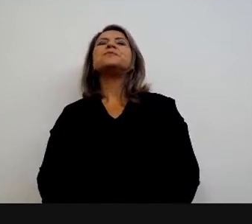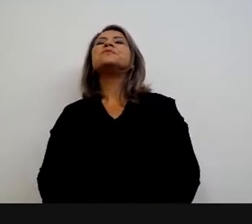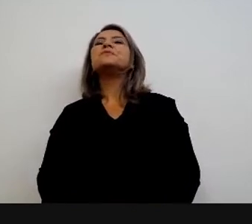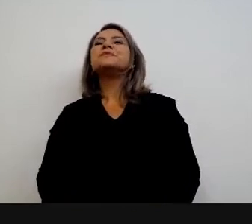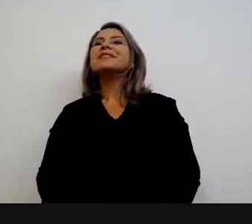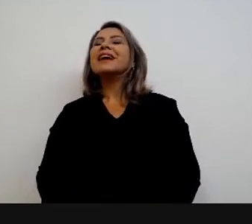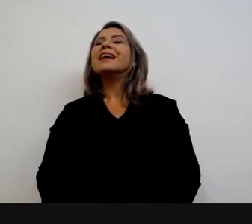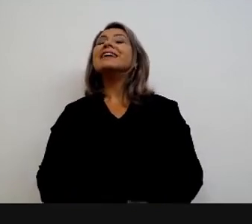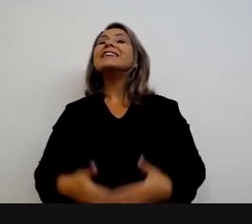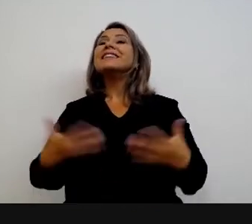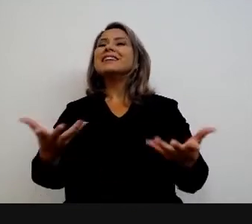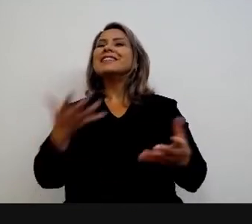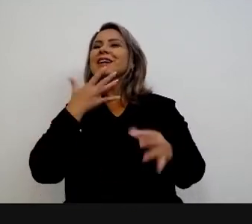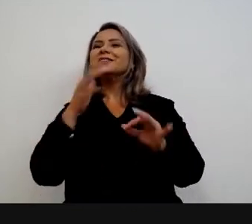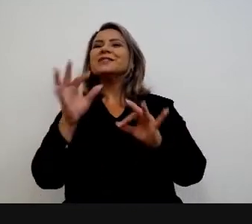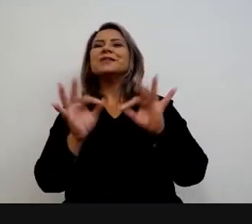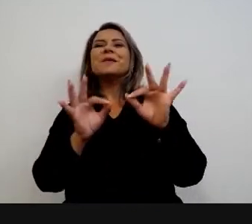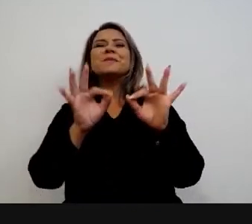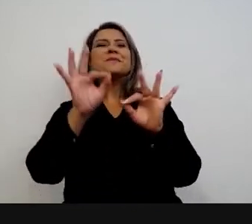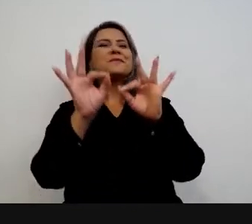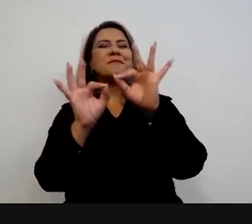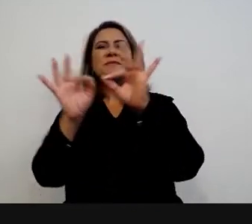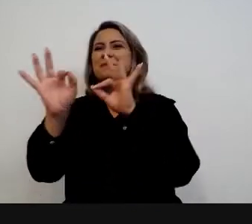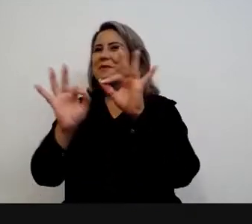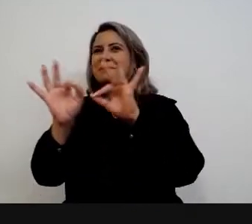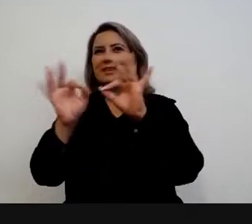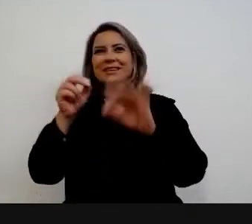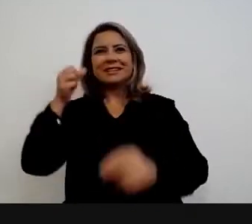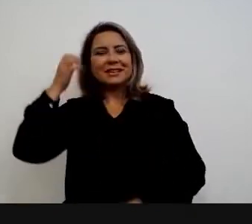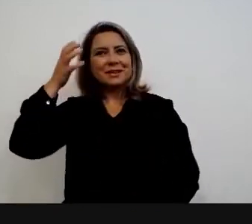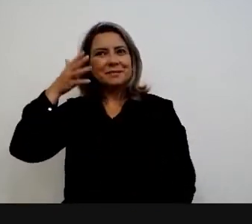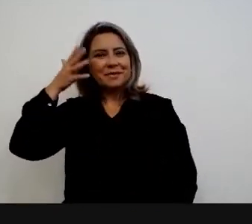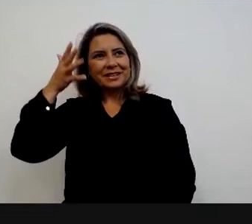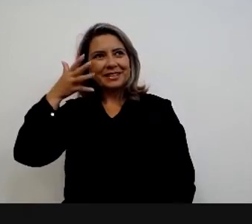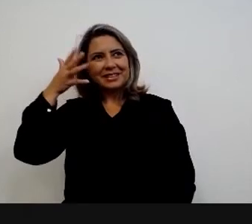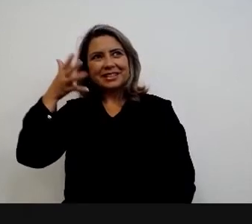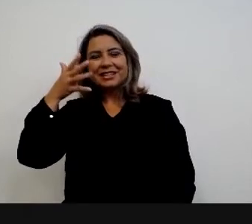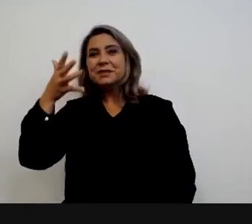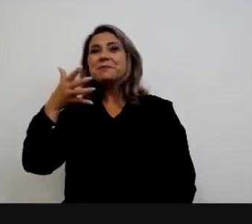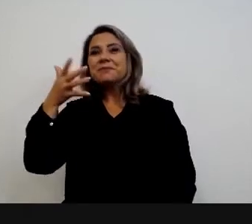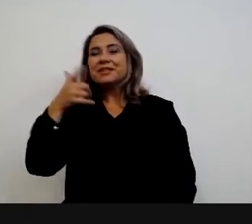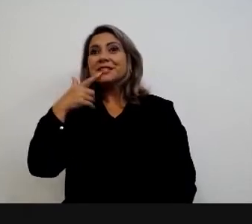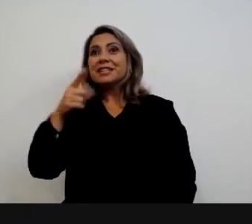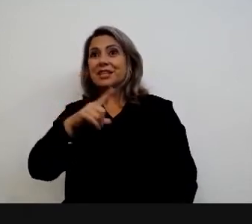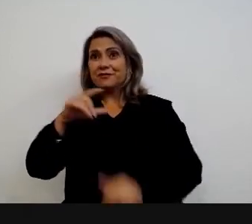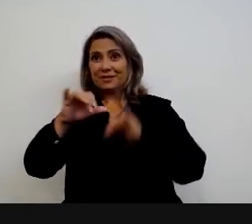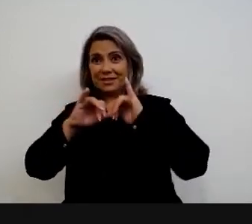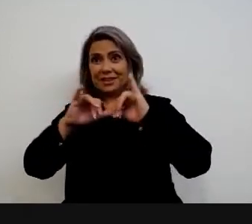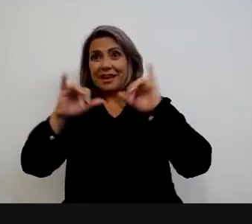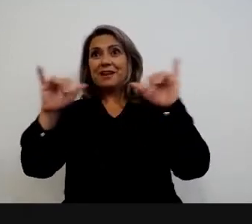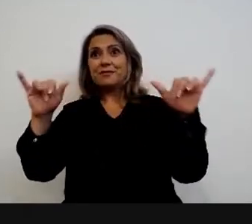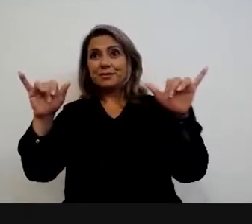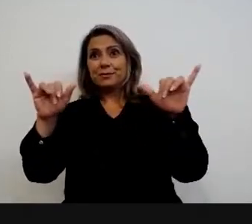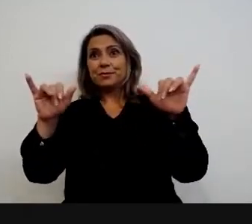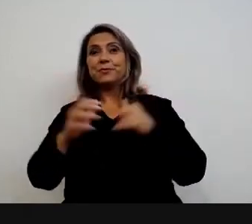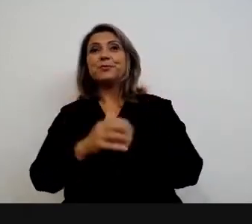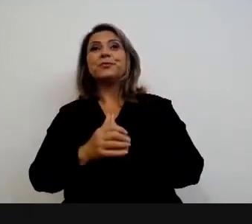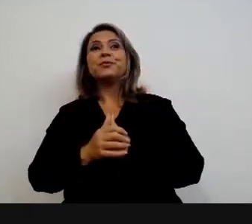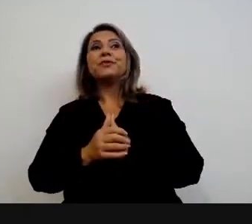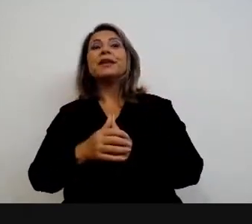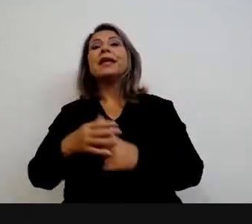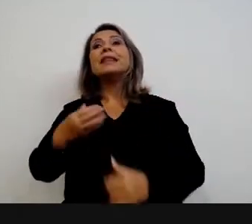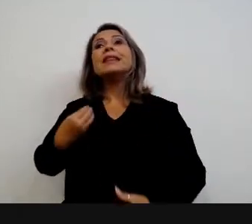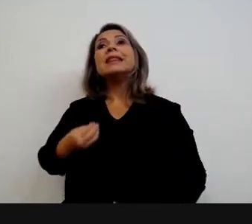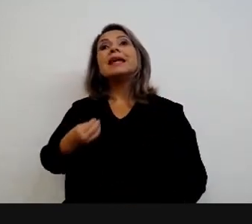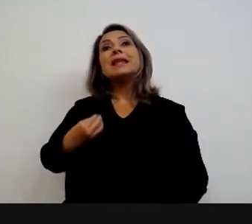Enquanto preparamos a palestra de abertura, trago novamente alguns avisos. A